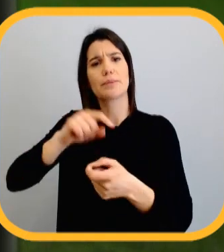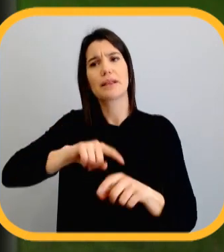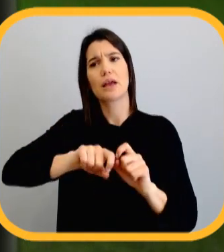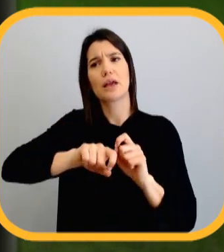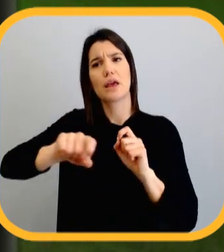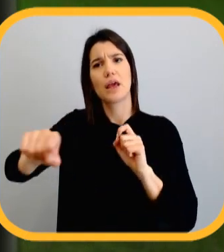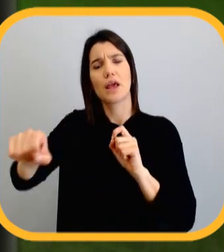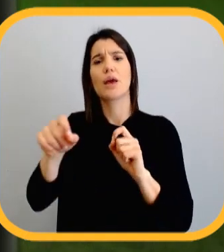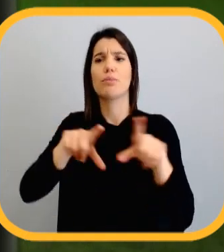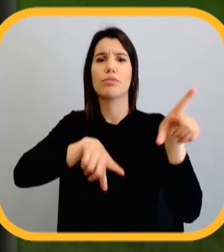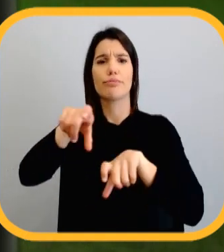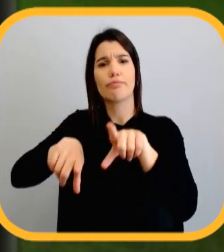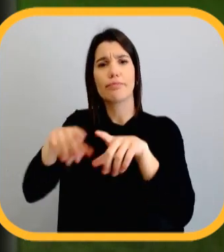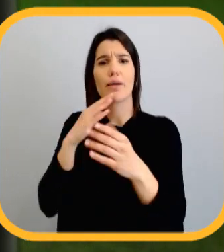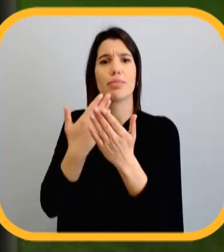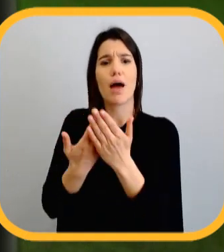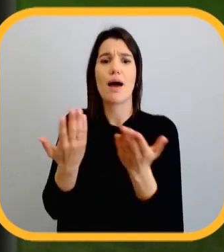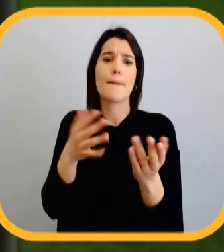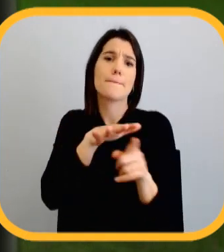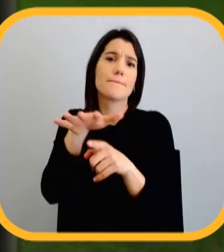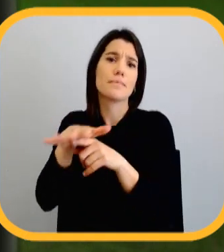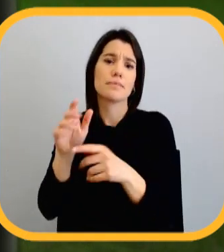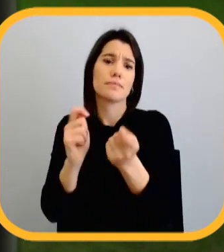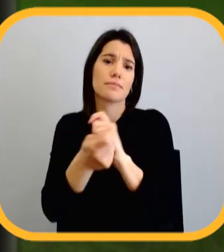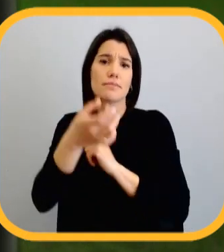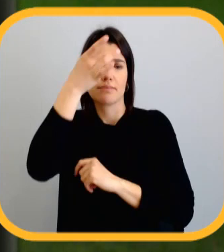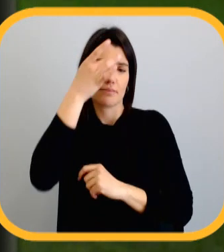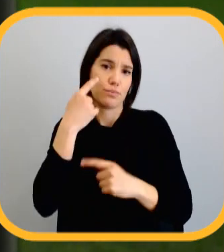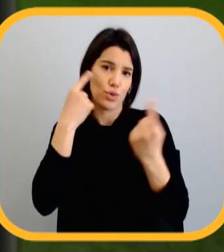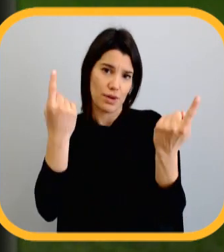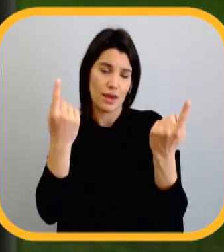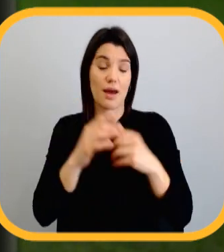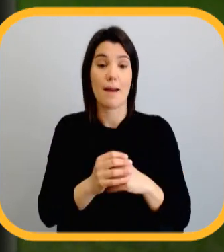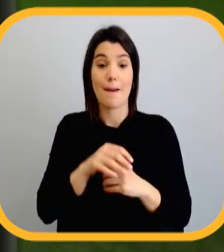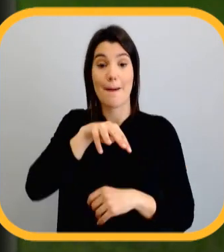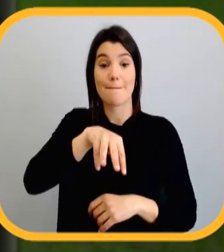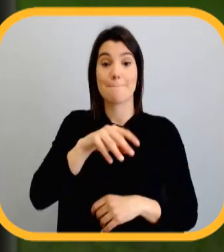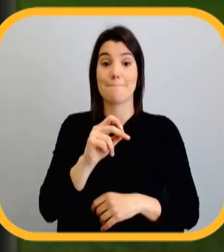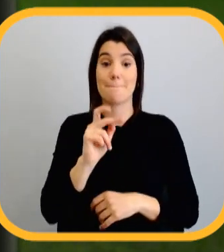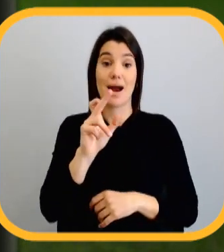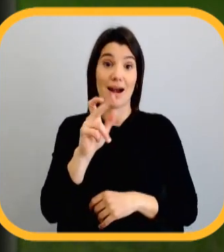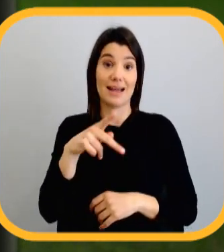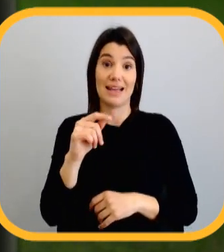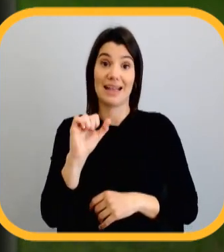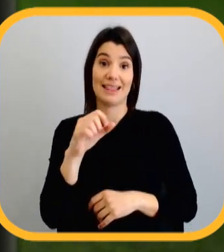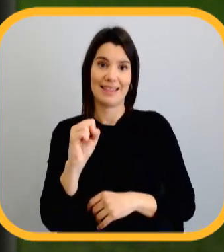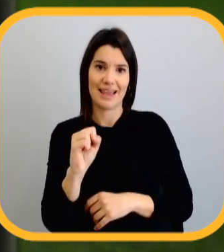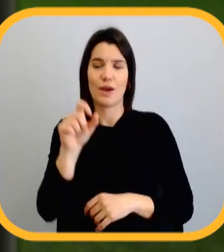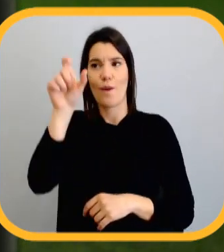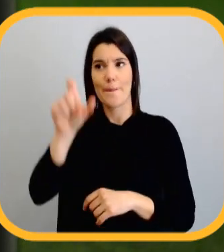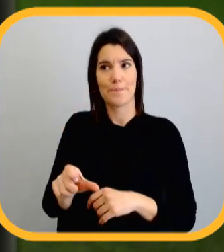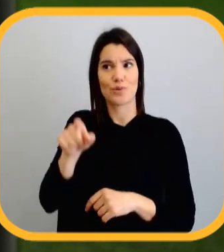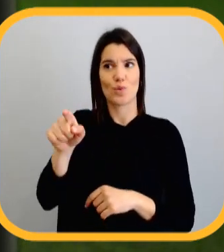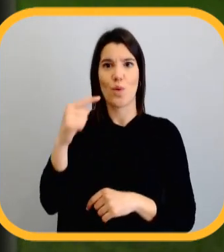gestão de reputação ao longo do tempo e a resposta das mudanças na opinião pública. Enquanto o marketing político tende a concentrar-se na